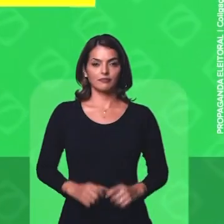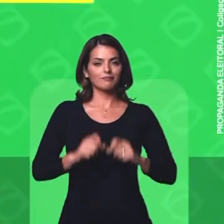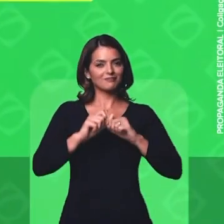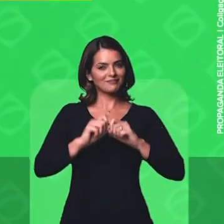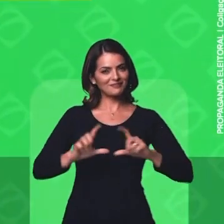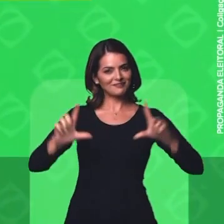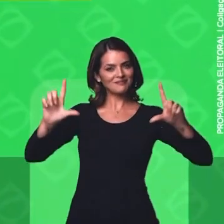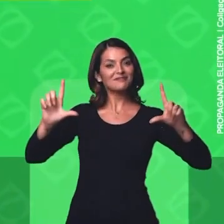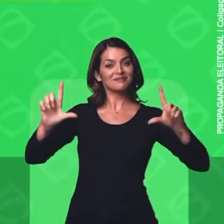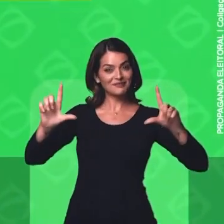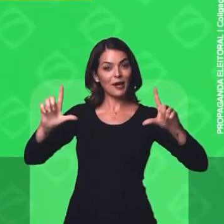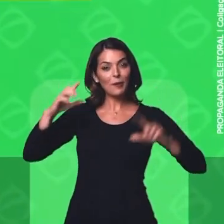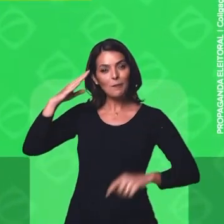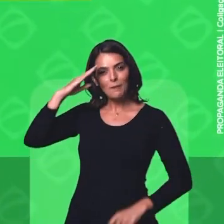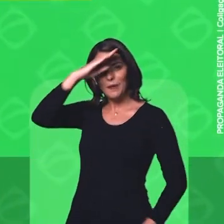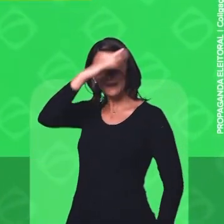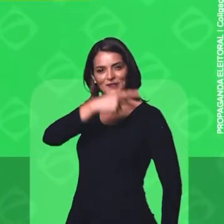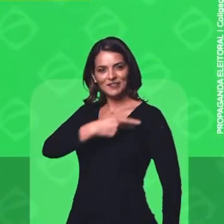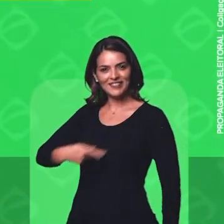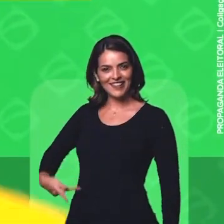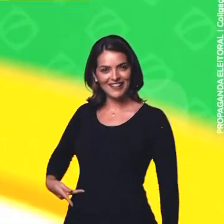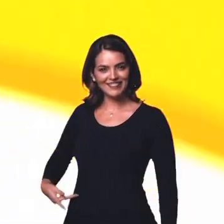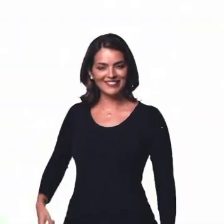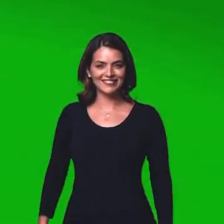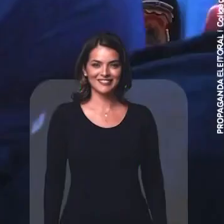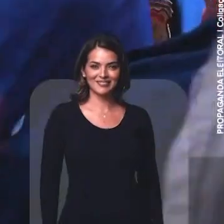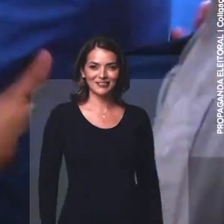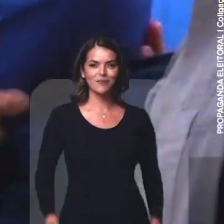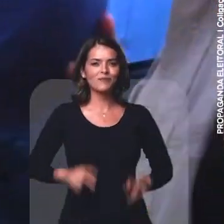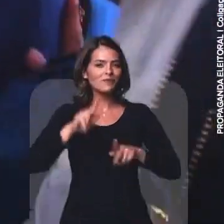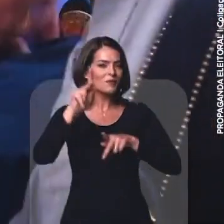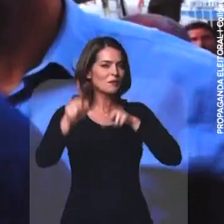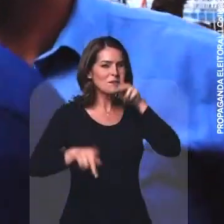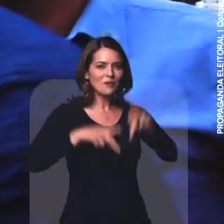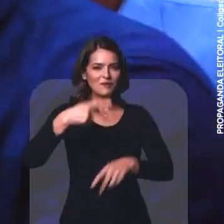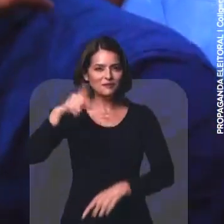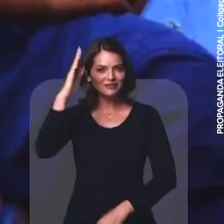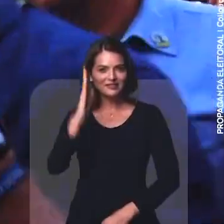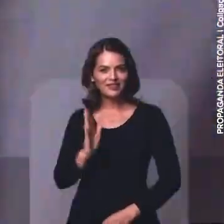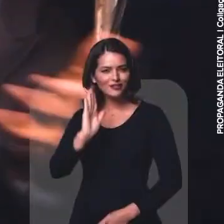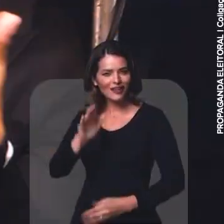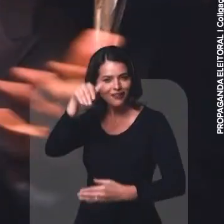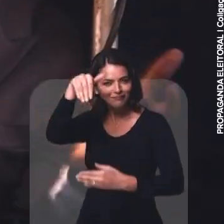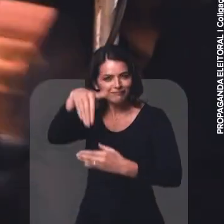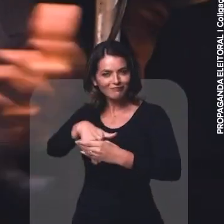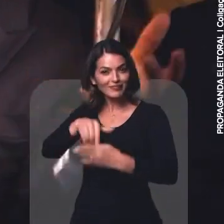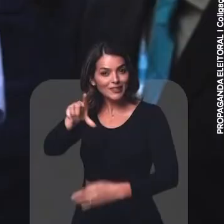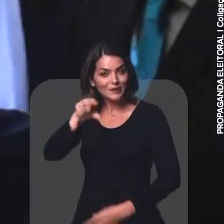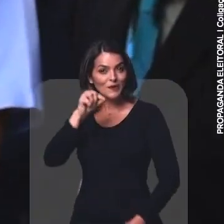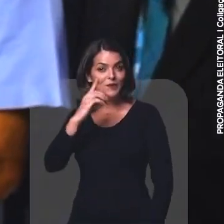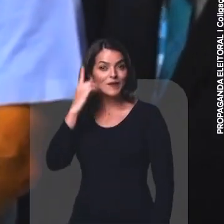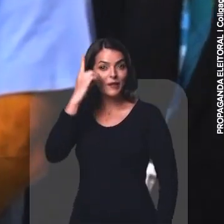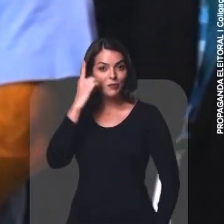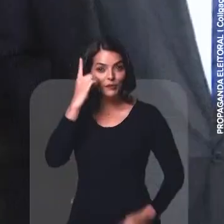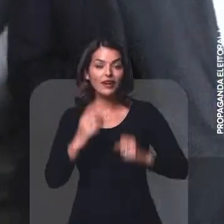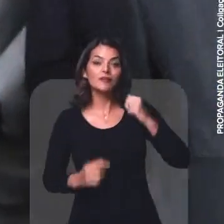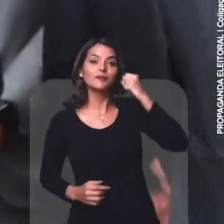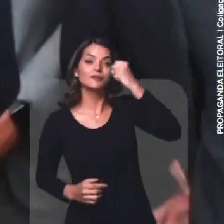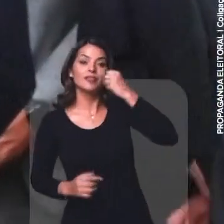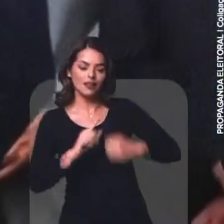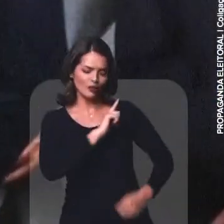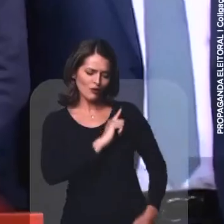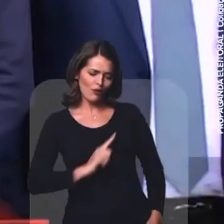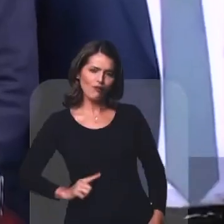Começa agora o programa Bolsonaro Presidente. O povo brasileiro já escolheu deputados, senadores e